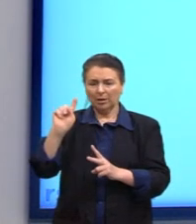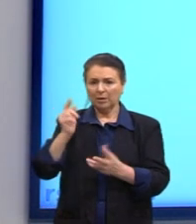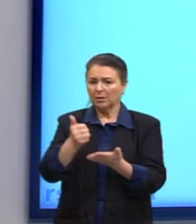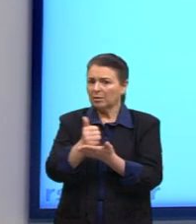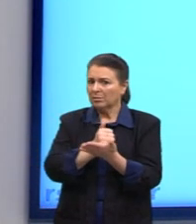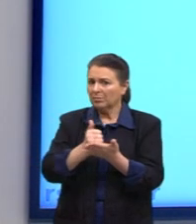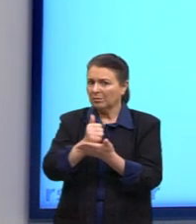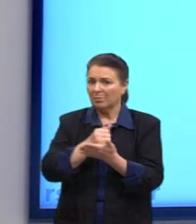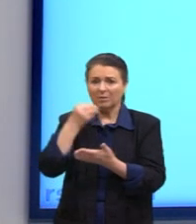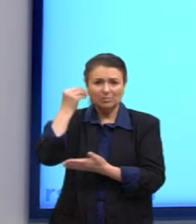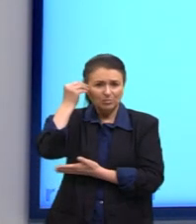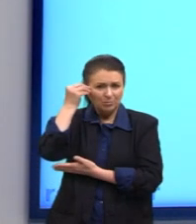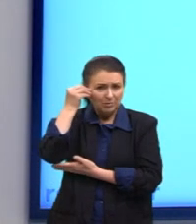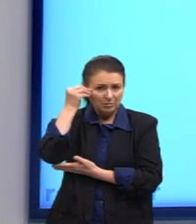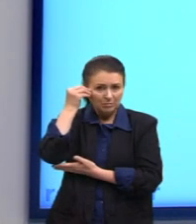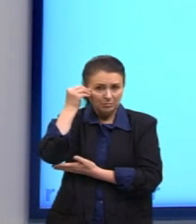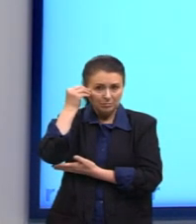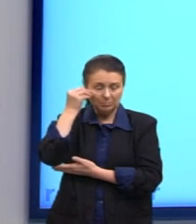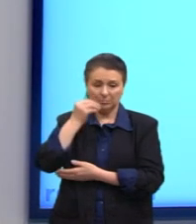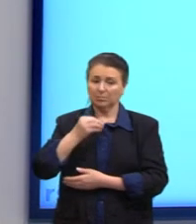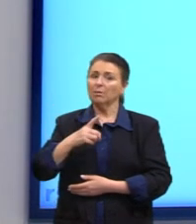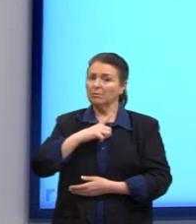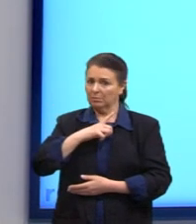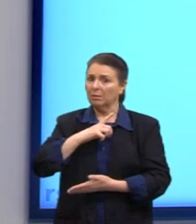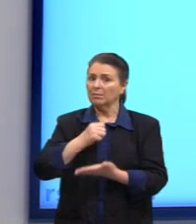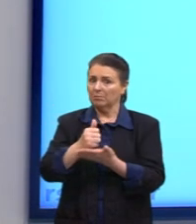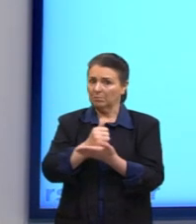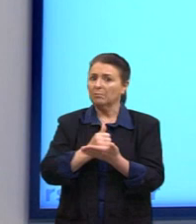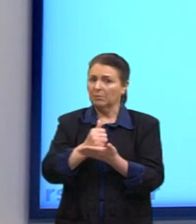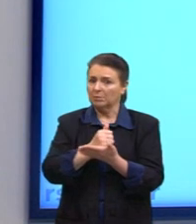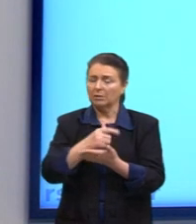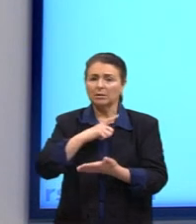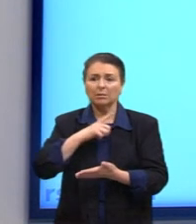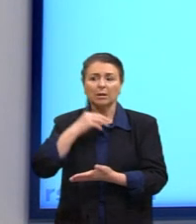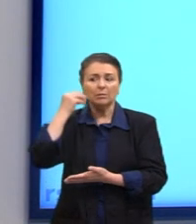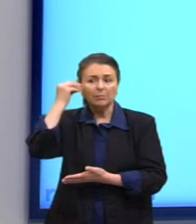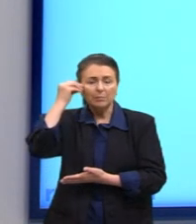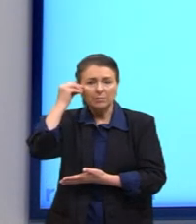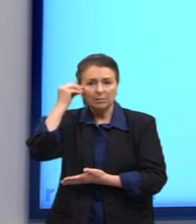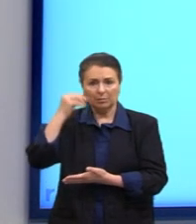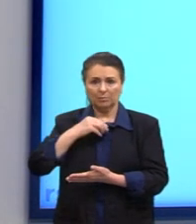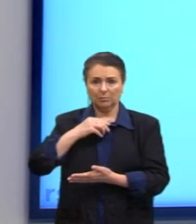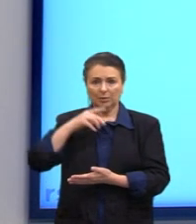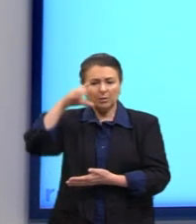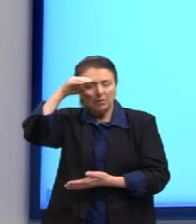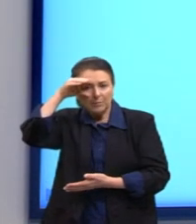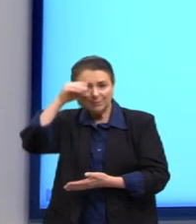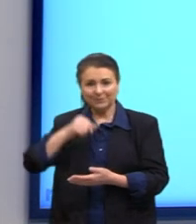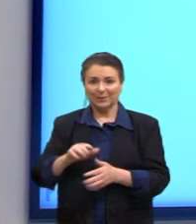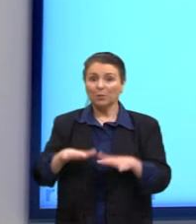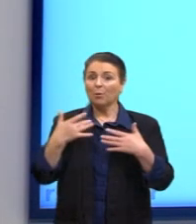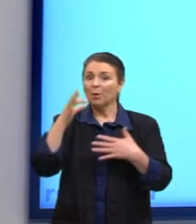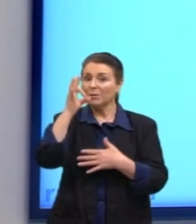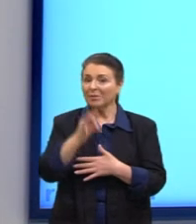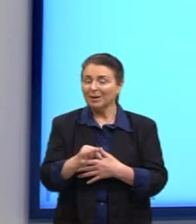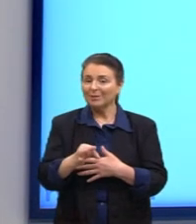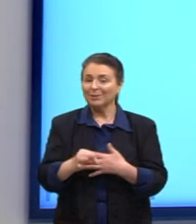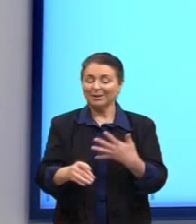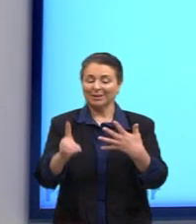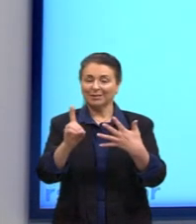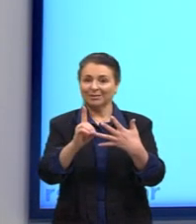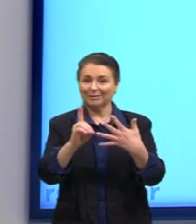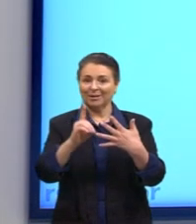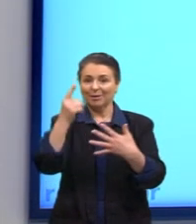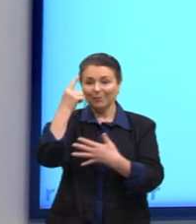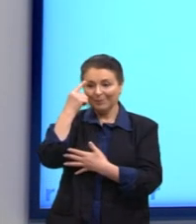experimentação, não, ela tem base, tem experimentação, ela tem essa observação, né. Então, a alternativa correta é a letra D, uma